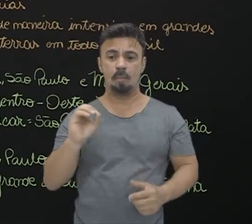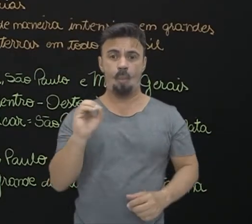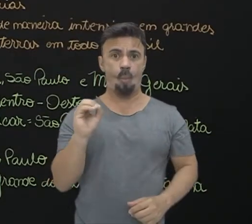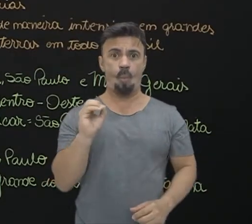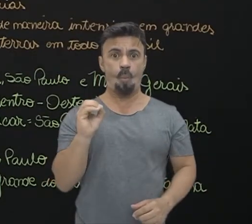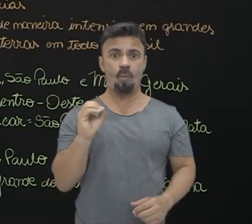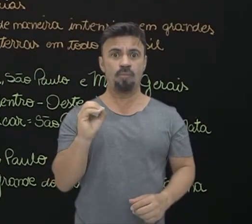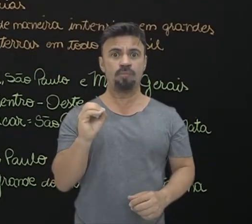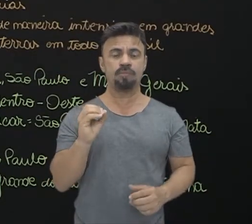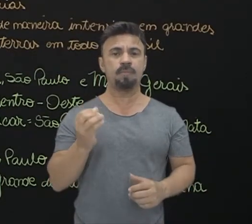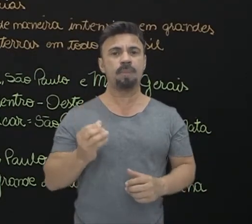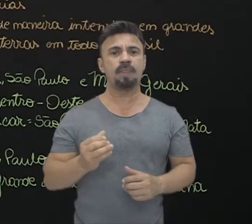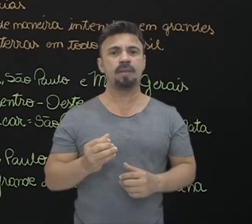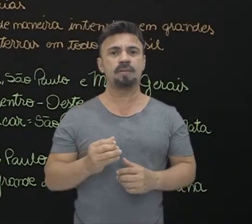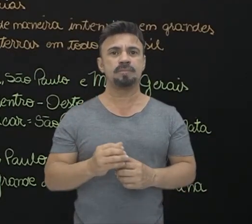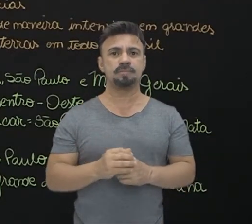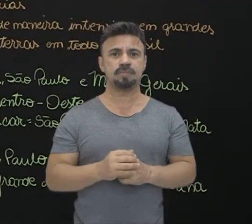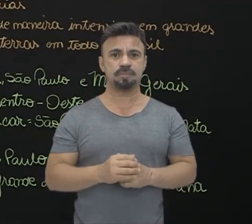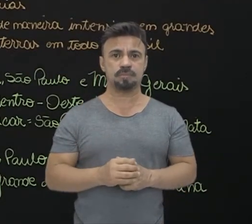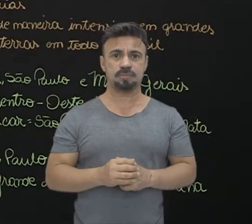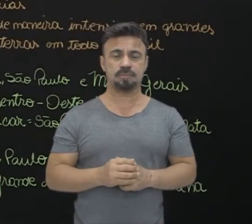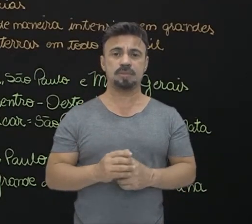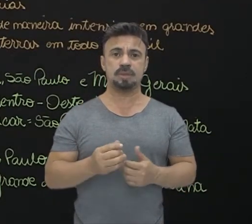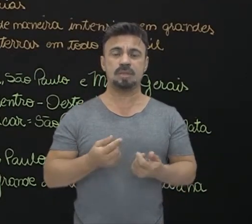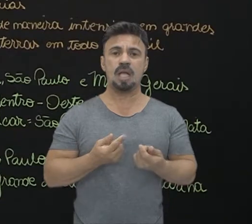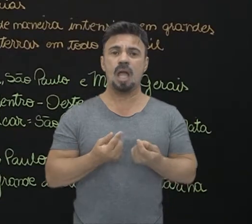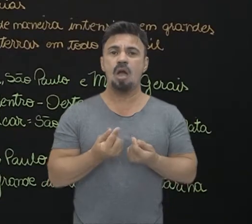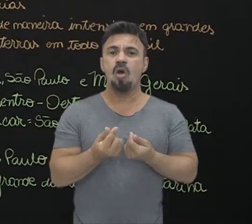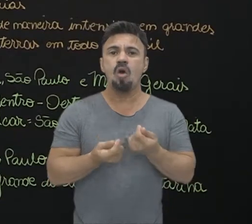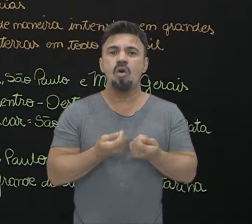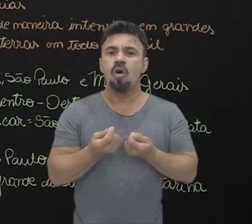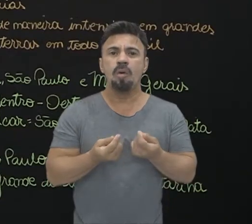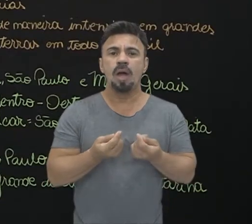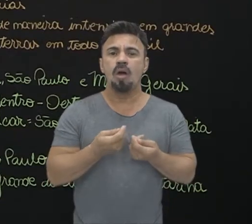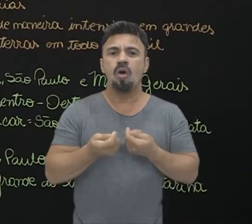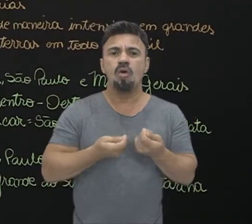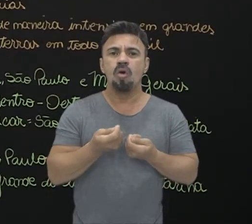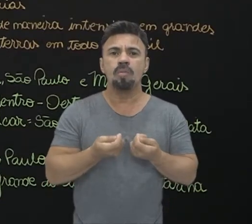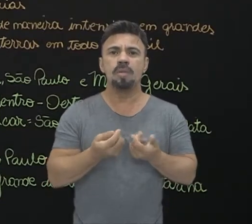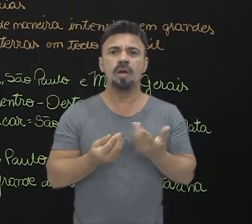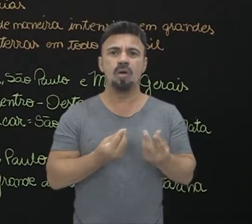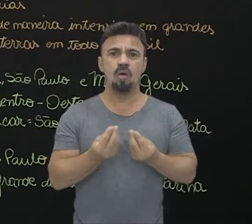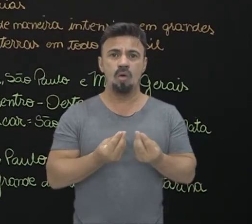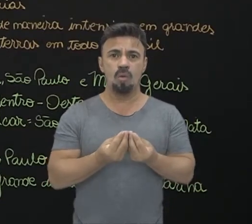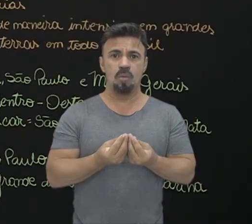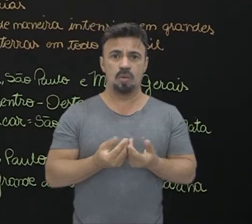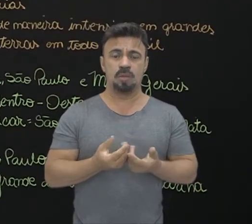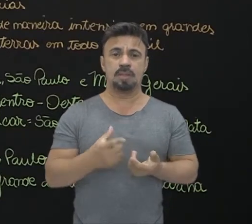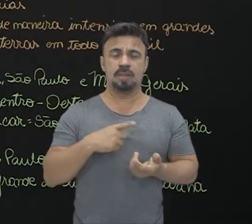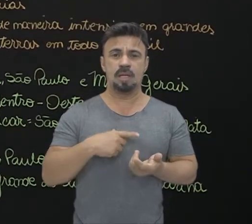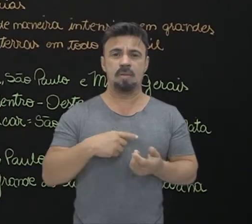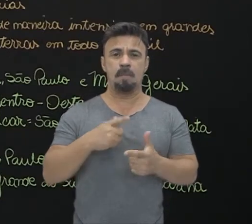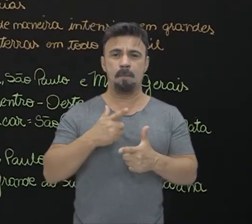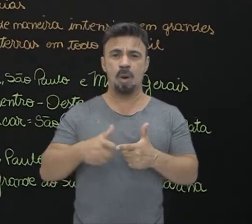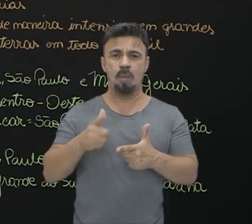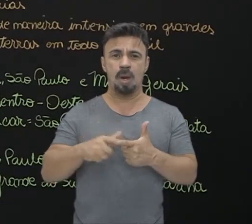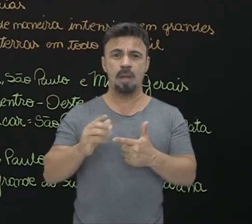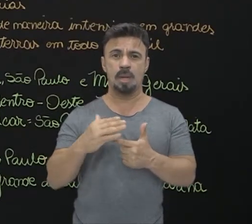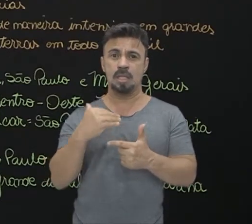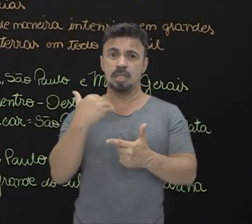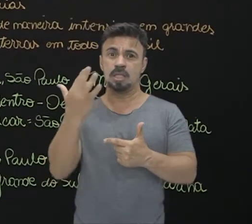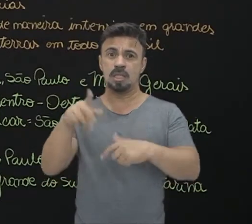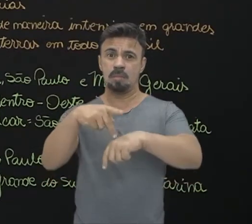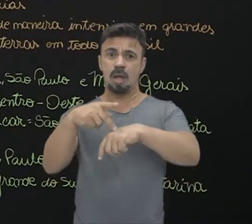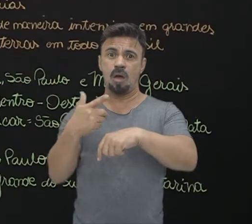a sua geração aí da economia primária. Já que pode gerar problemas externos e acabar